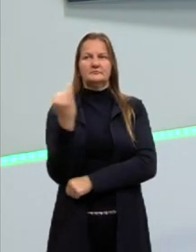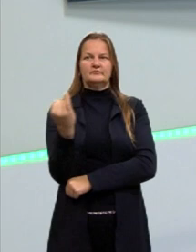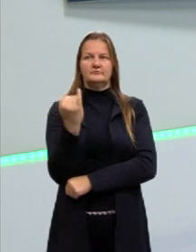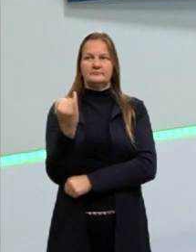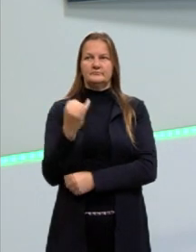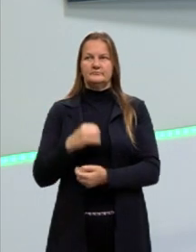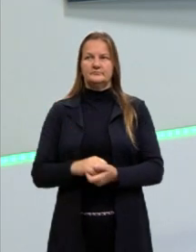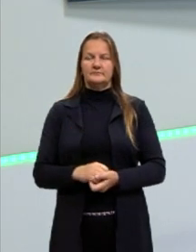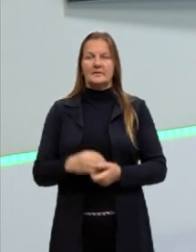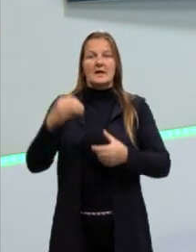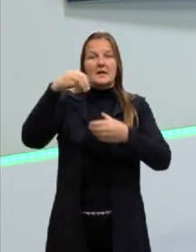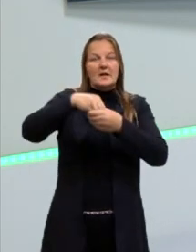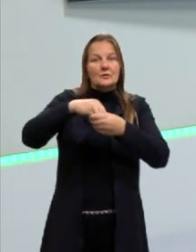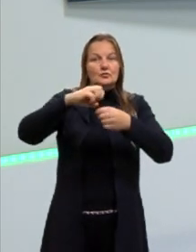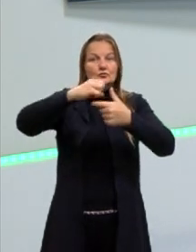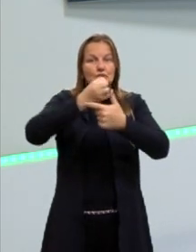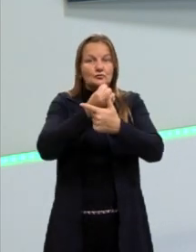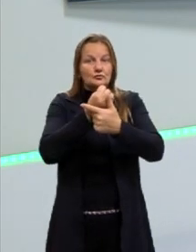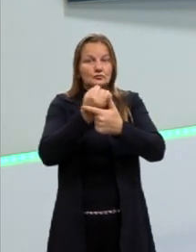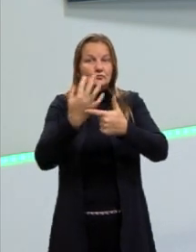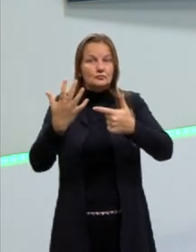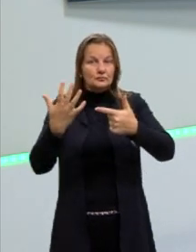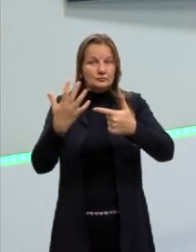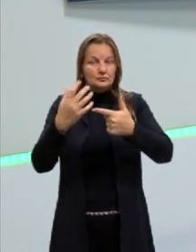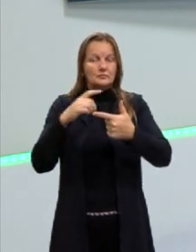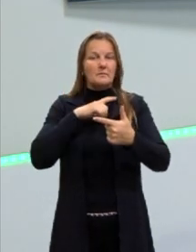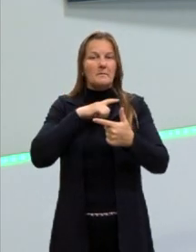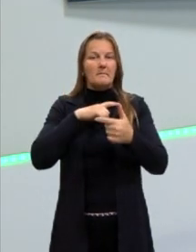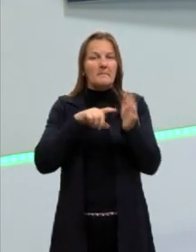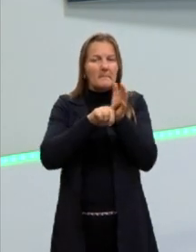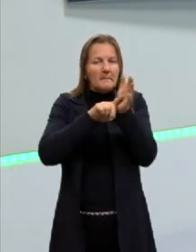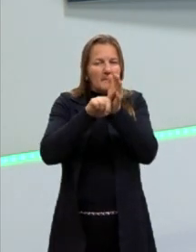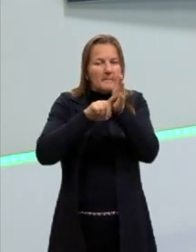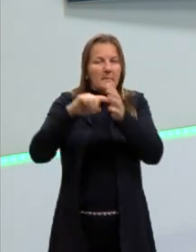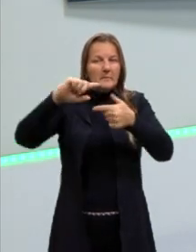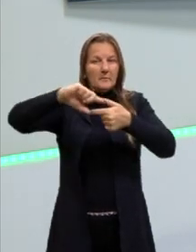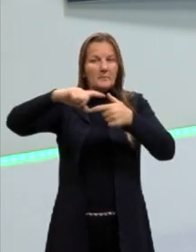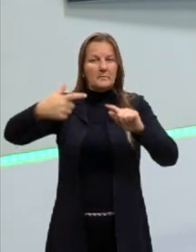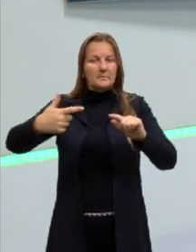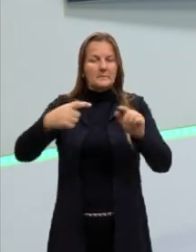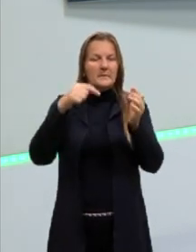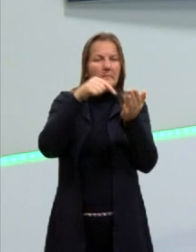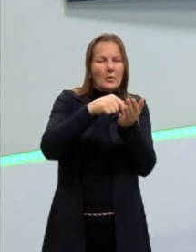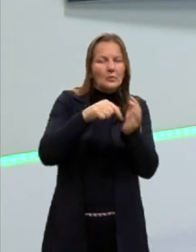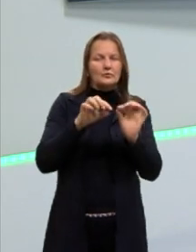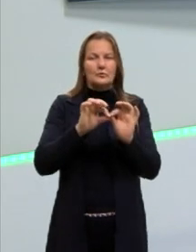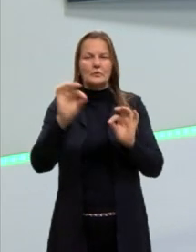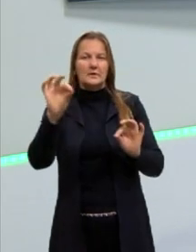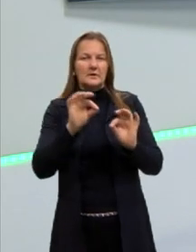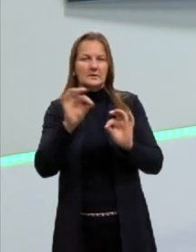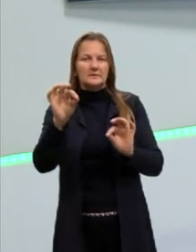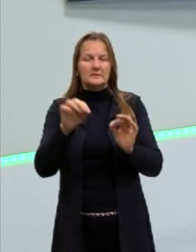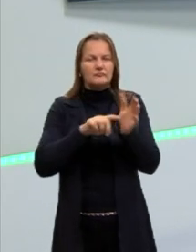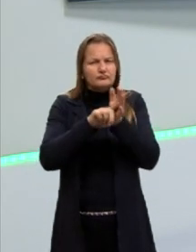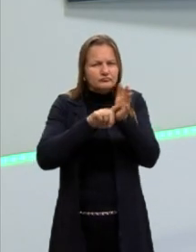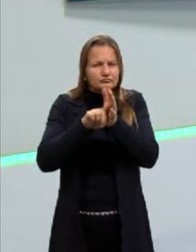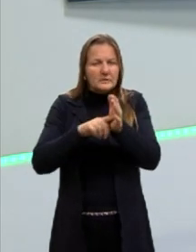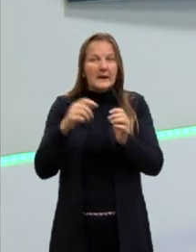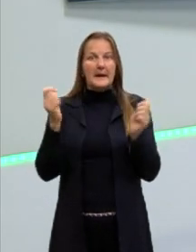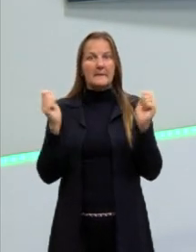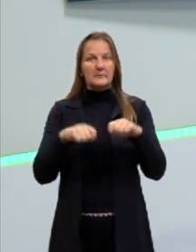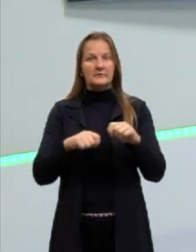Na geometria analítica, existem, então, várias relações, né? Entre pontos, retas e também as